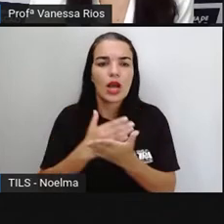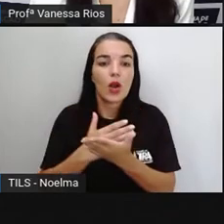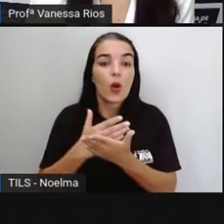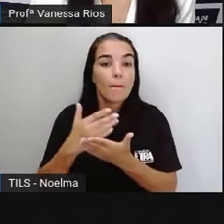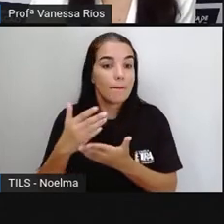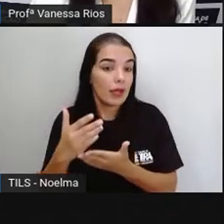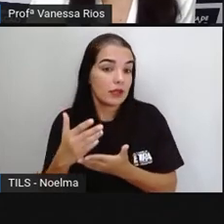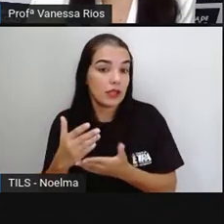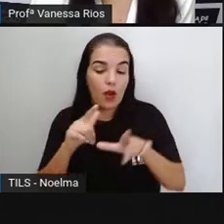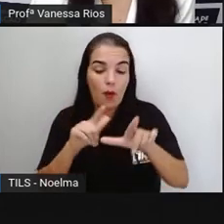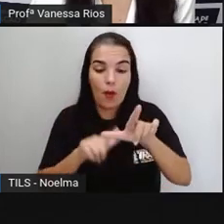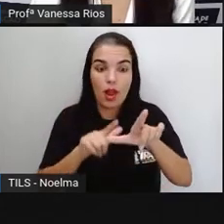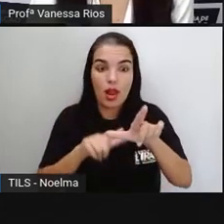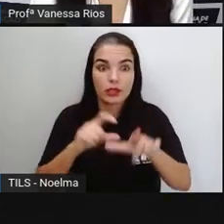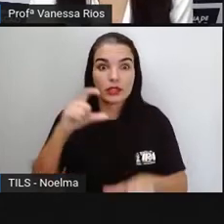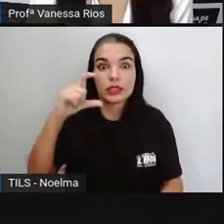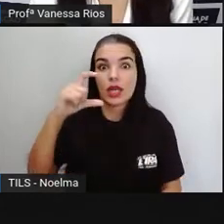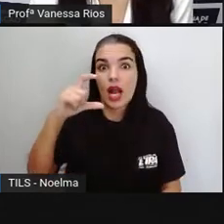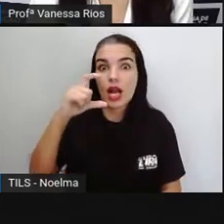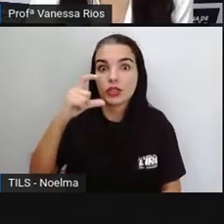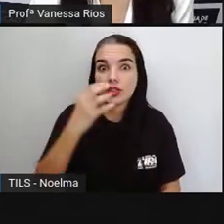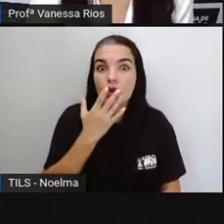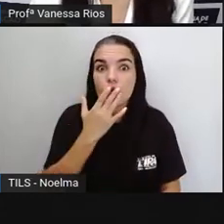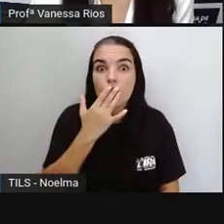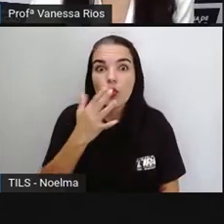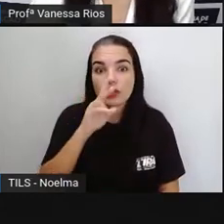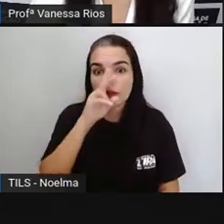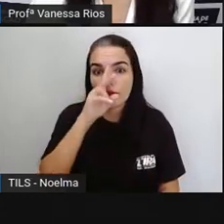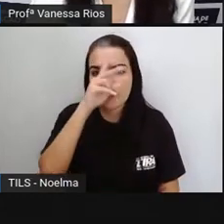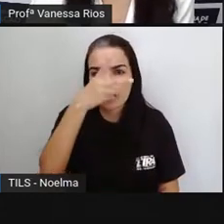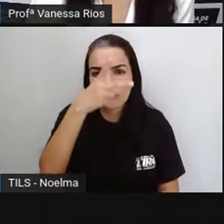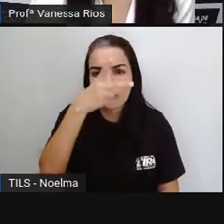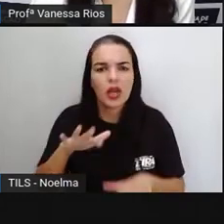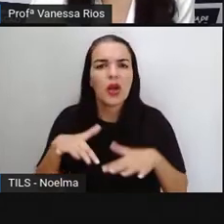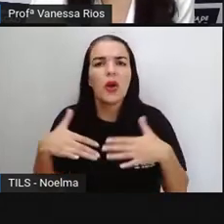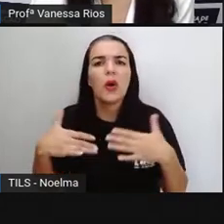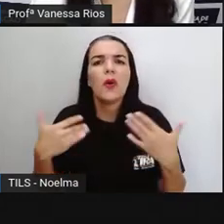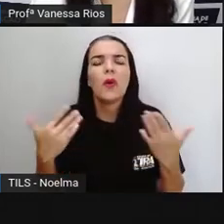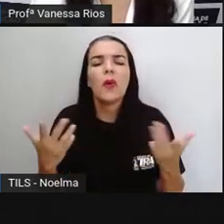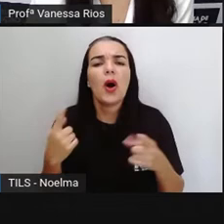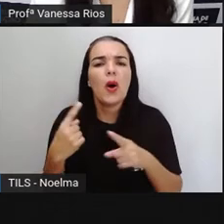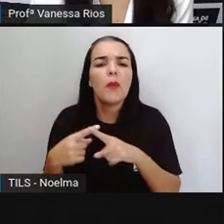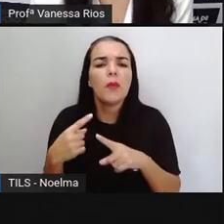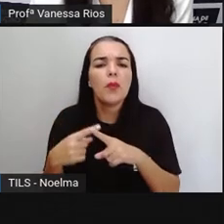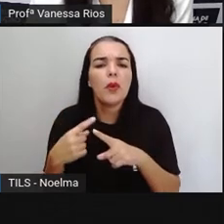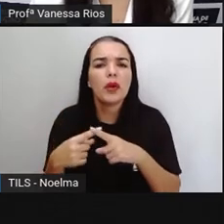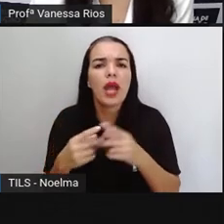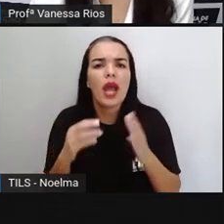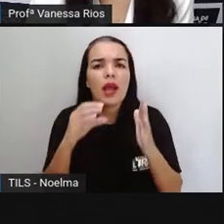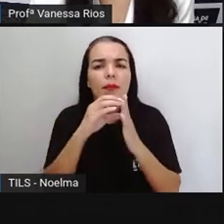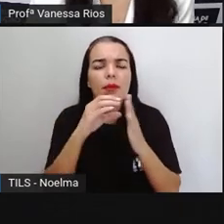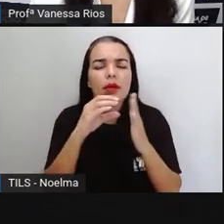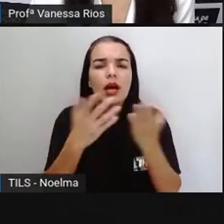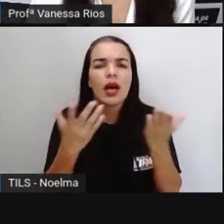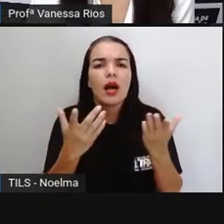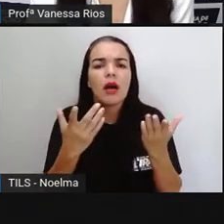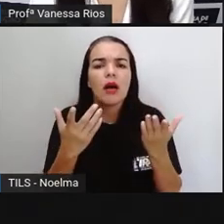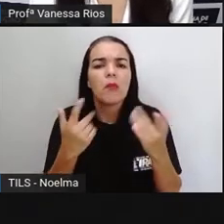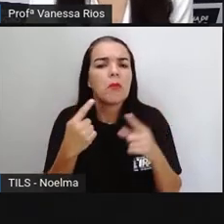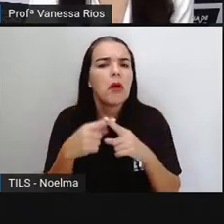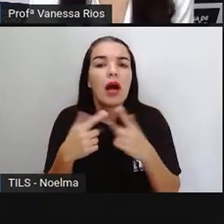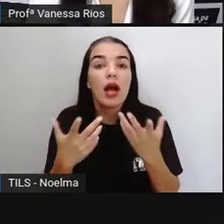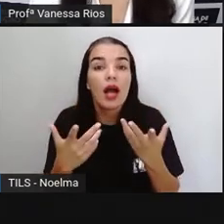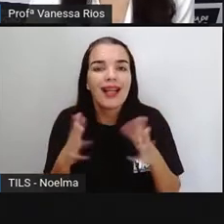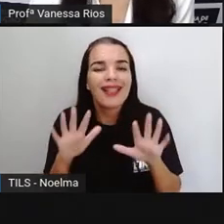letras grandes e em cores mais intensas. Qual é a função dessa parte do texto, né? Para que serve? Aí a gente está